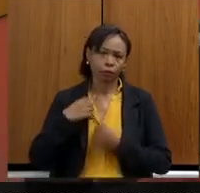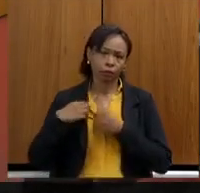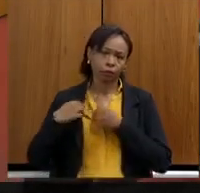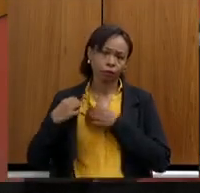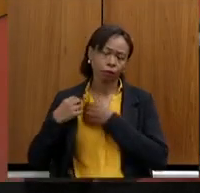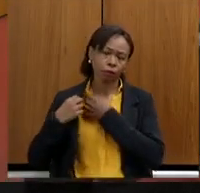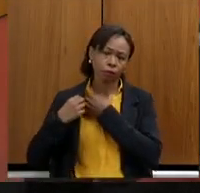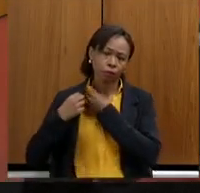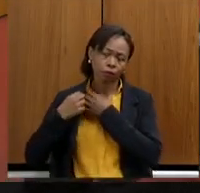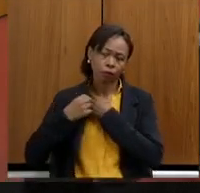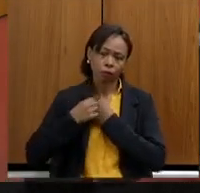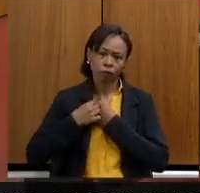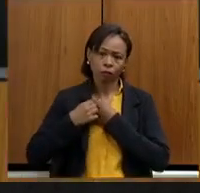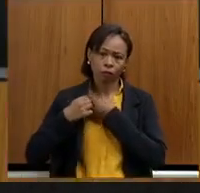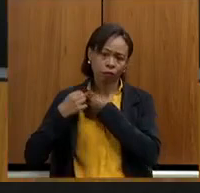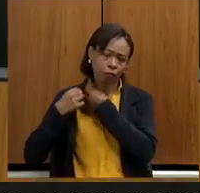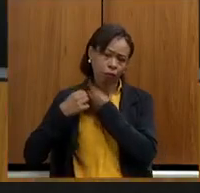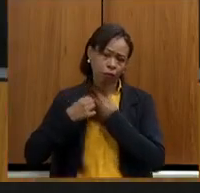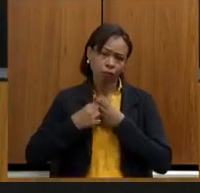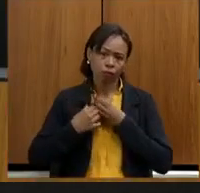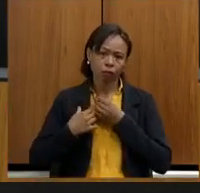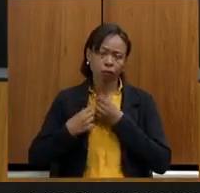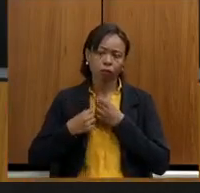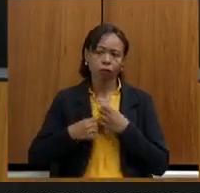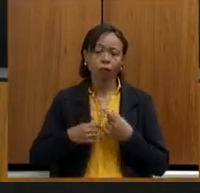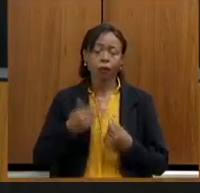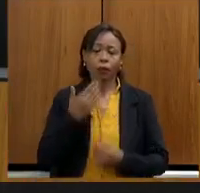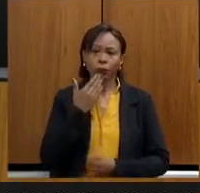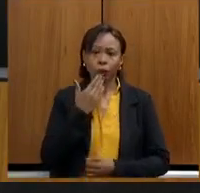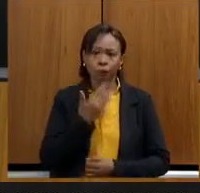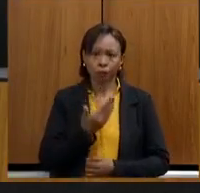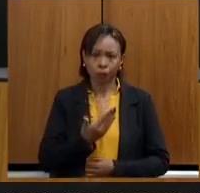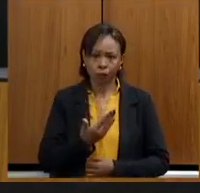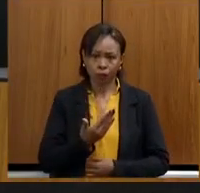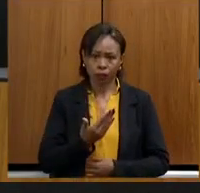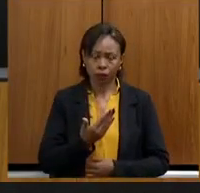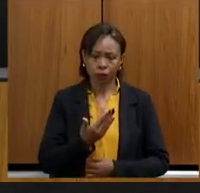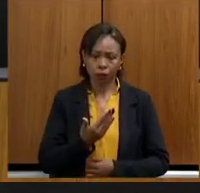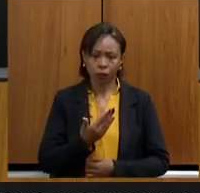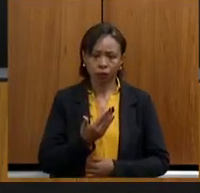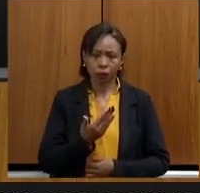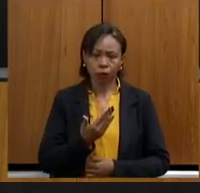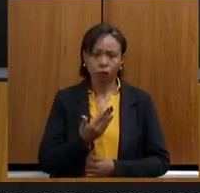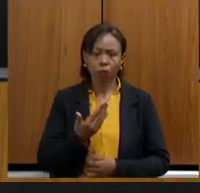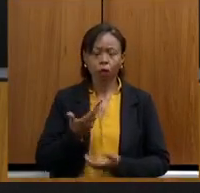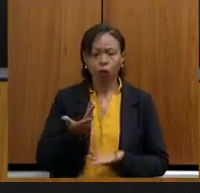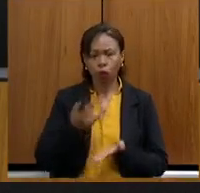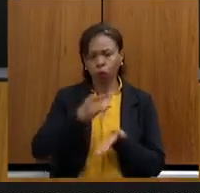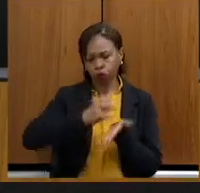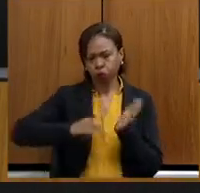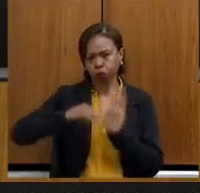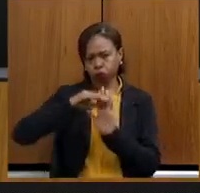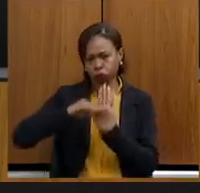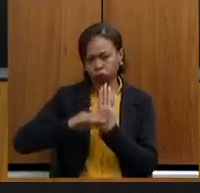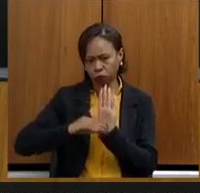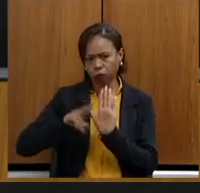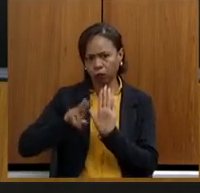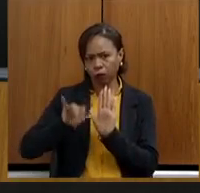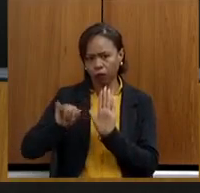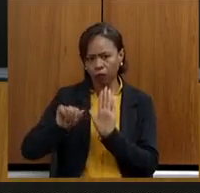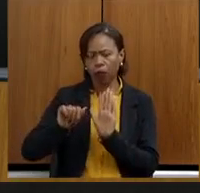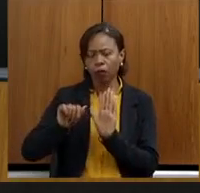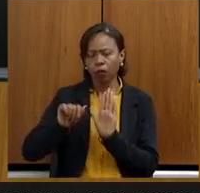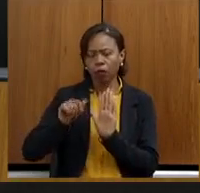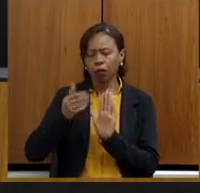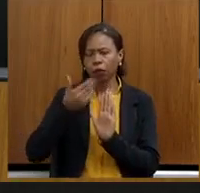Eu quero solicitar, a Secretaria vai ser feita através de um requerimento aqui, nos últimos dias foram debatidos aqui